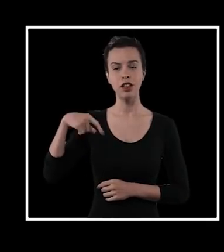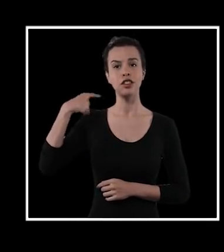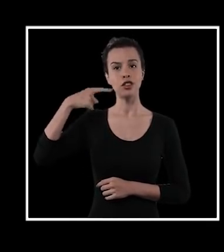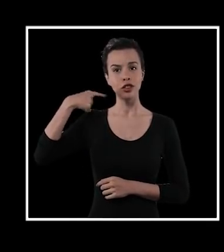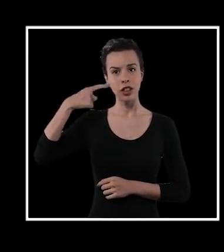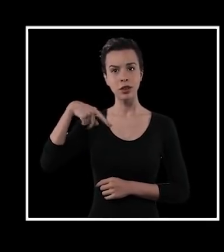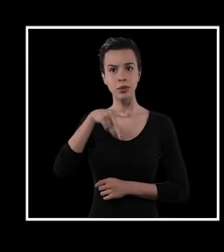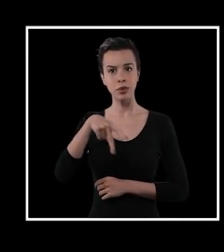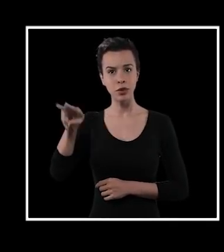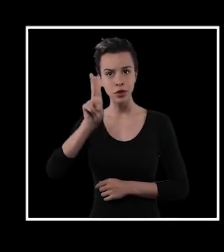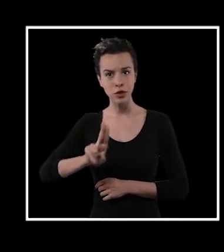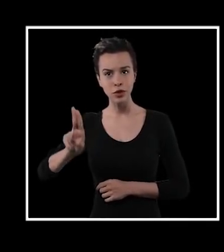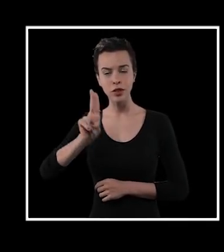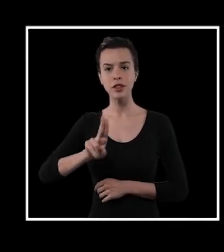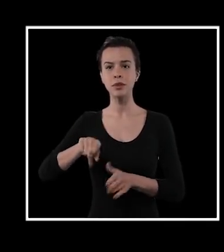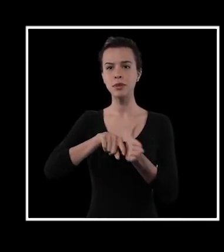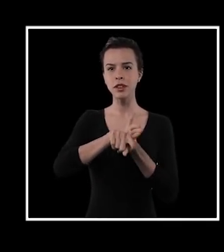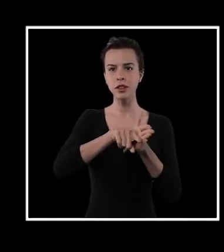Carvalho